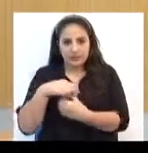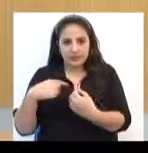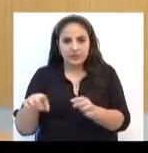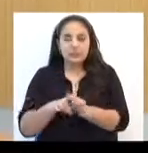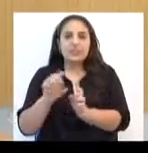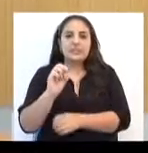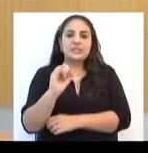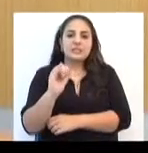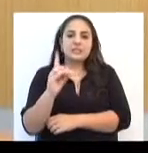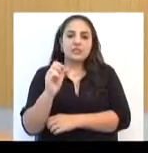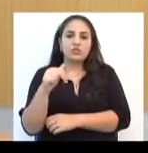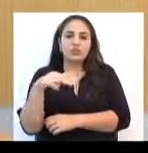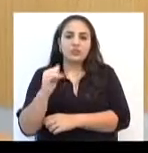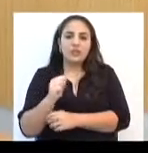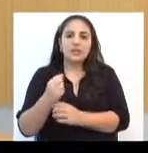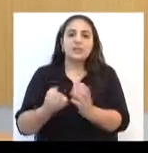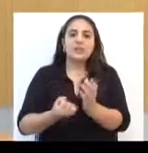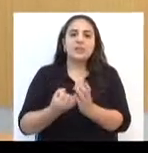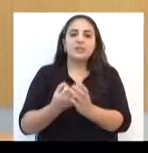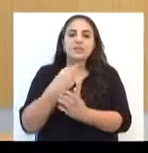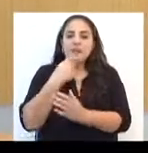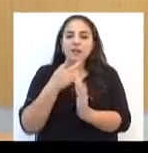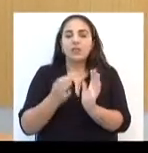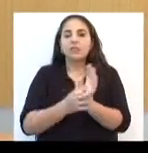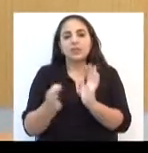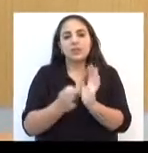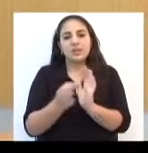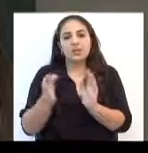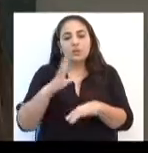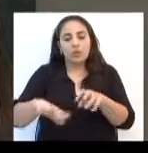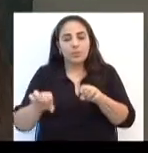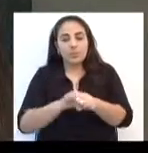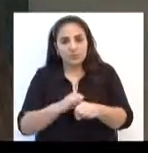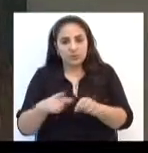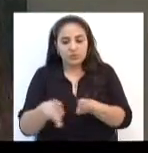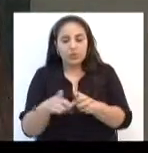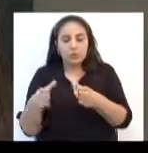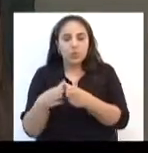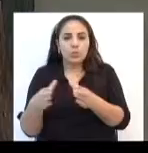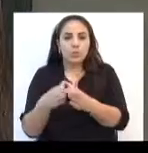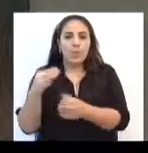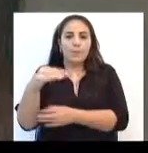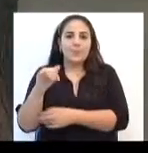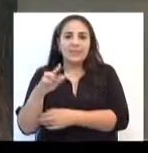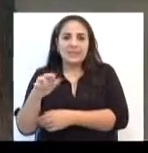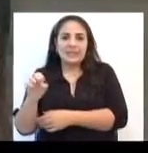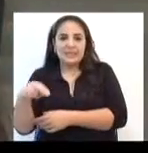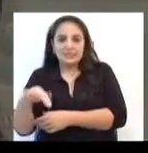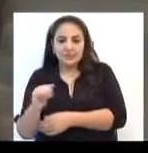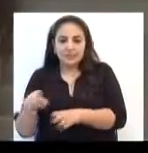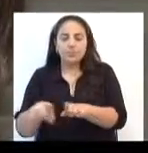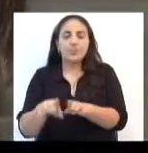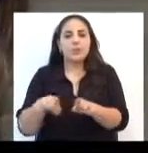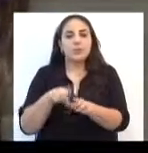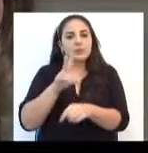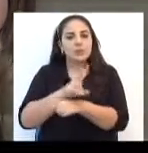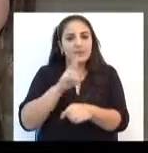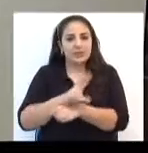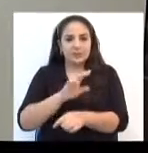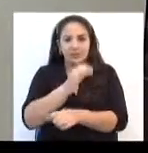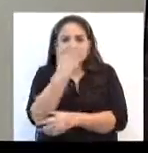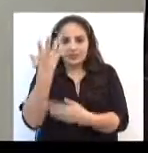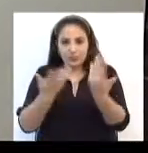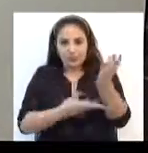Ávila sugere formação da Patrulha Ambiental Mirim. E uma das guardiãs da natureza é a Camille.